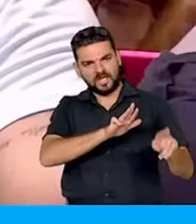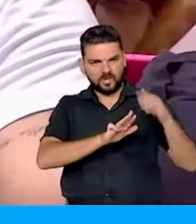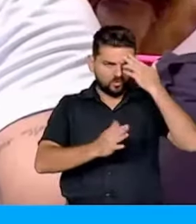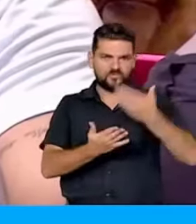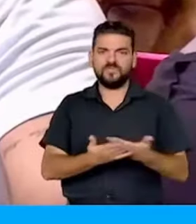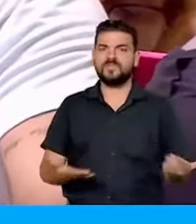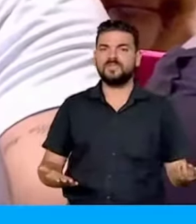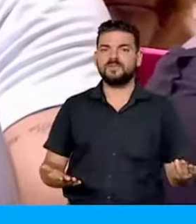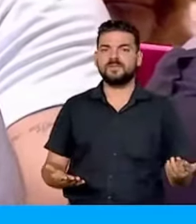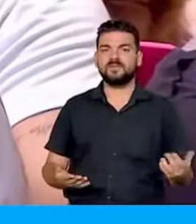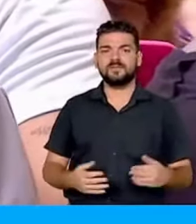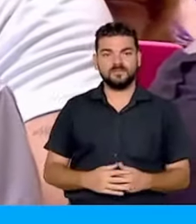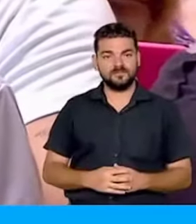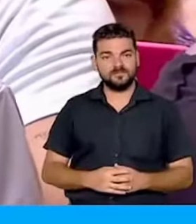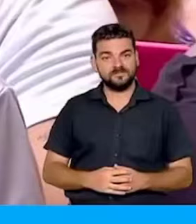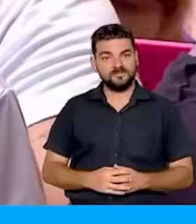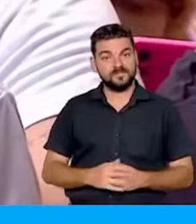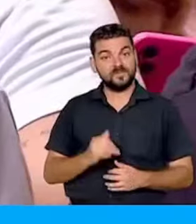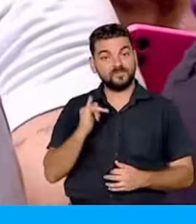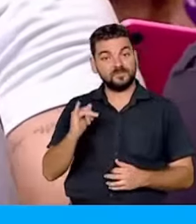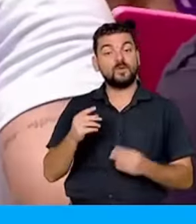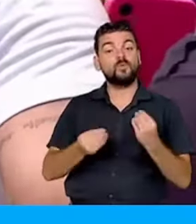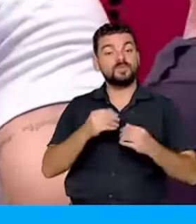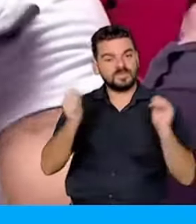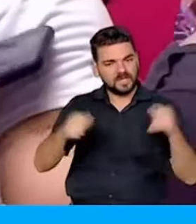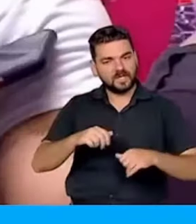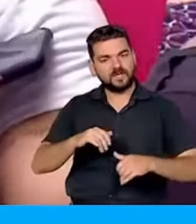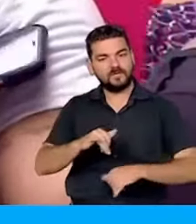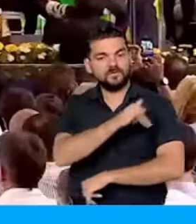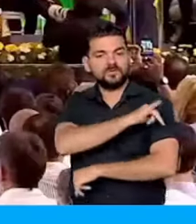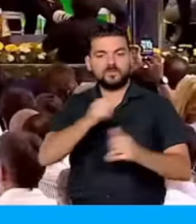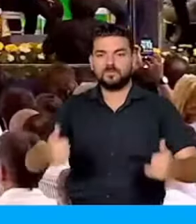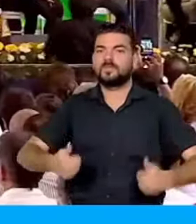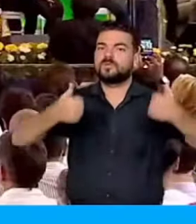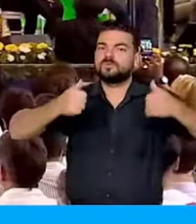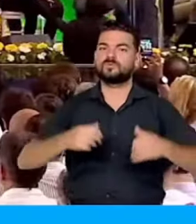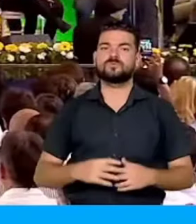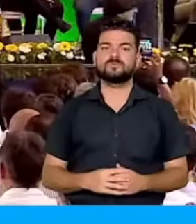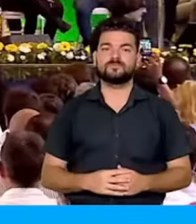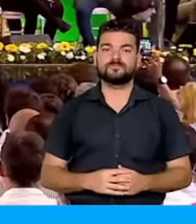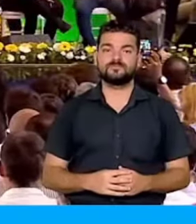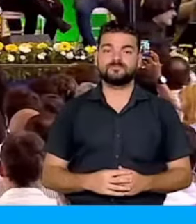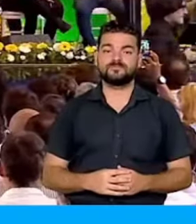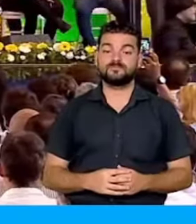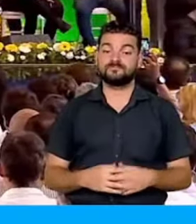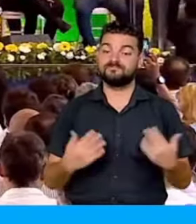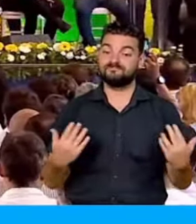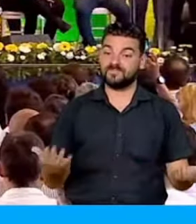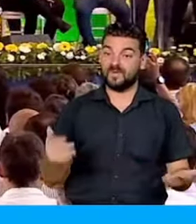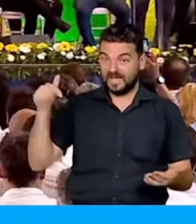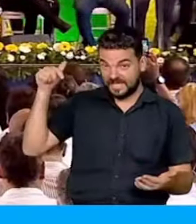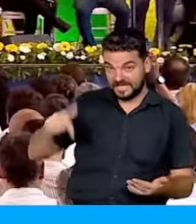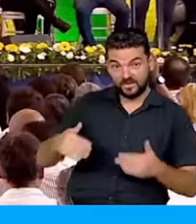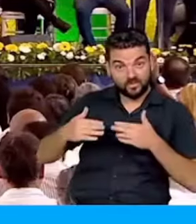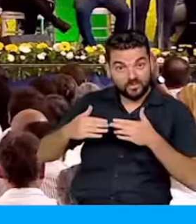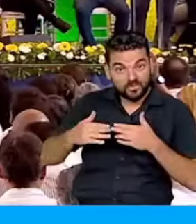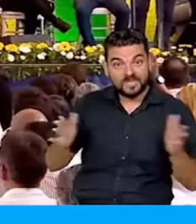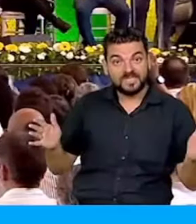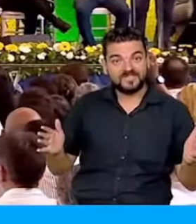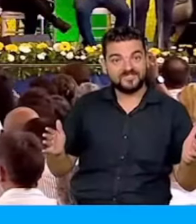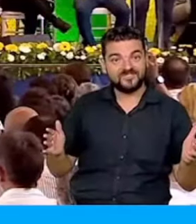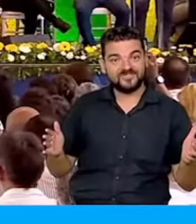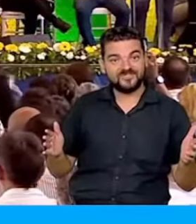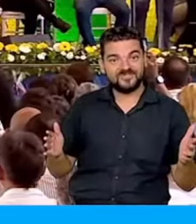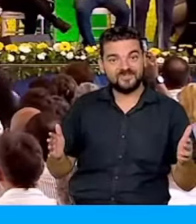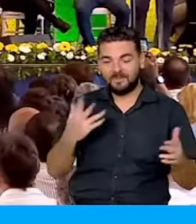naquilo que a gente falava sobre o Rio de Janeiro, não teria acontecido. Está aqui o início do